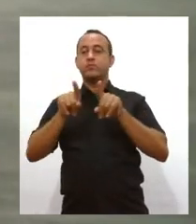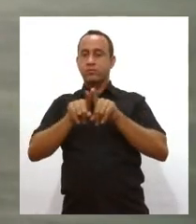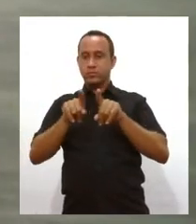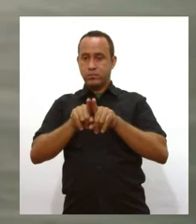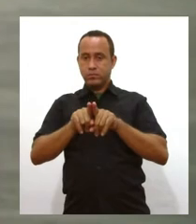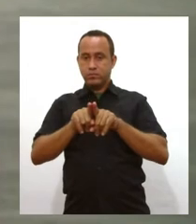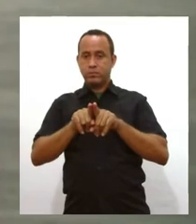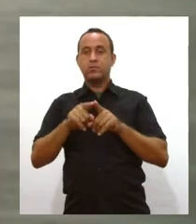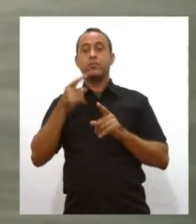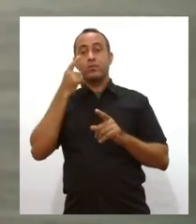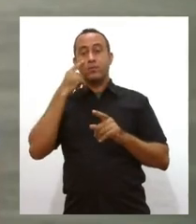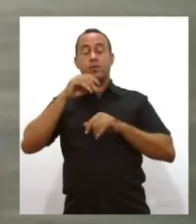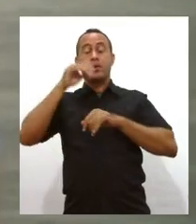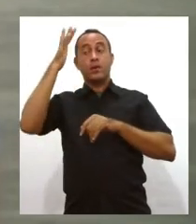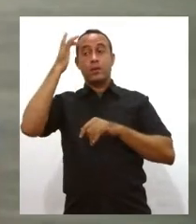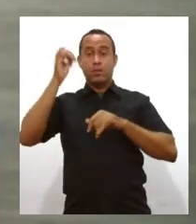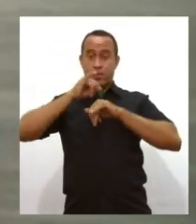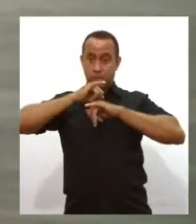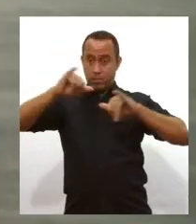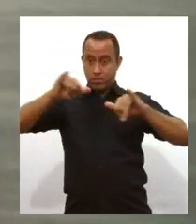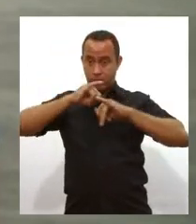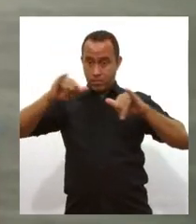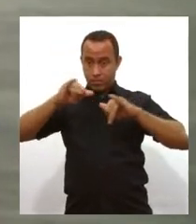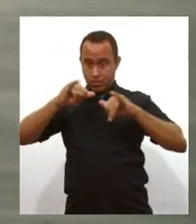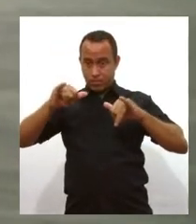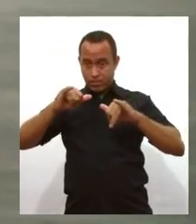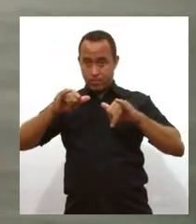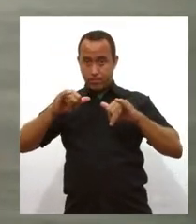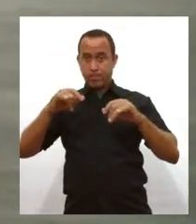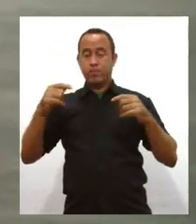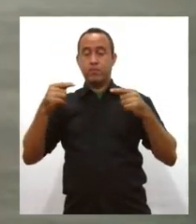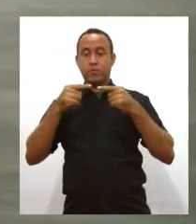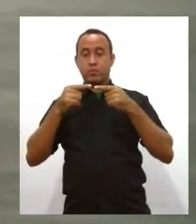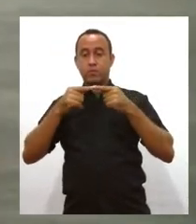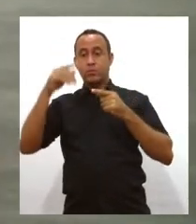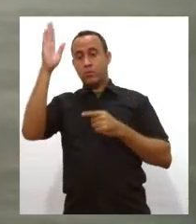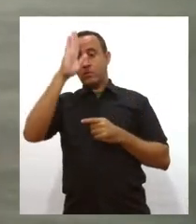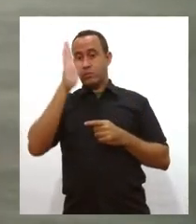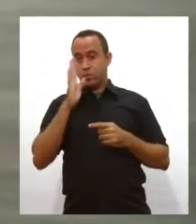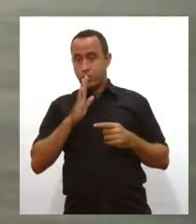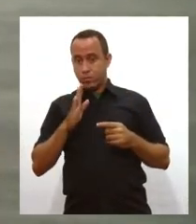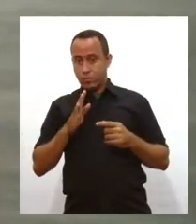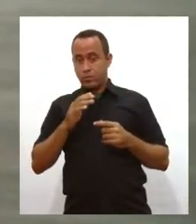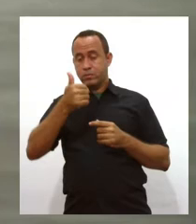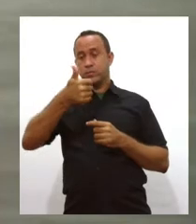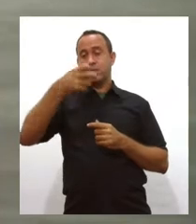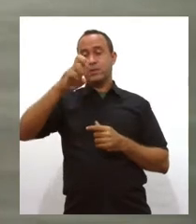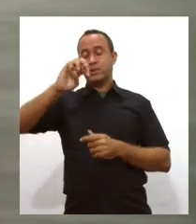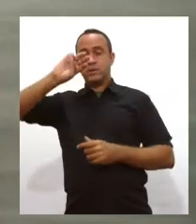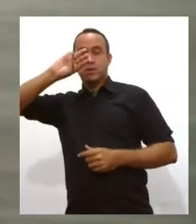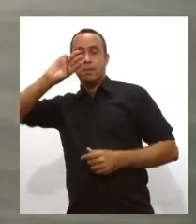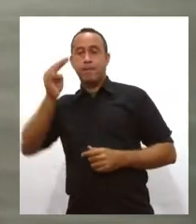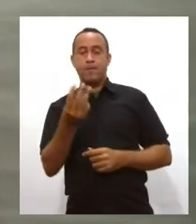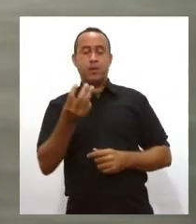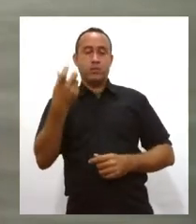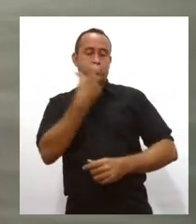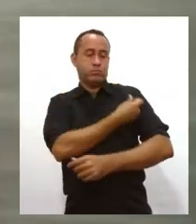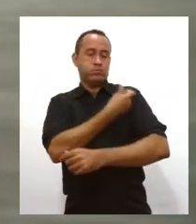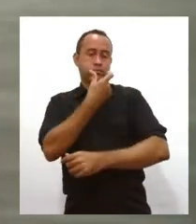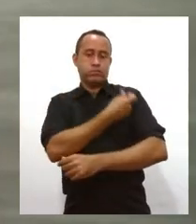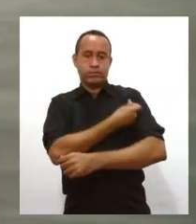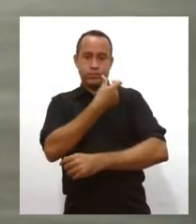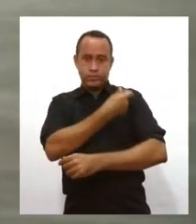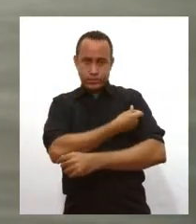deve anunciar parceria com mais um Estado brasileiro, que deve adquirir 15 milhões de doses. A instituição